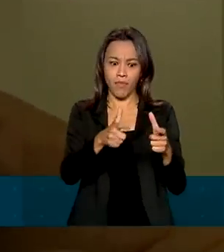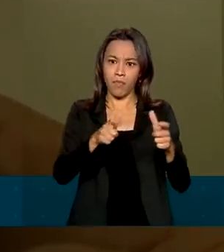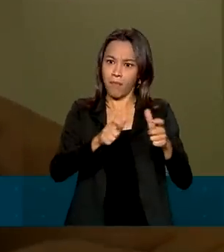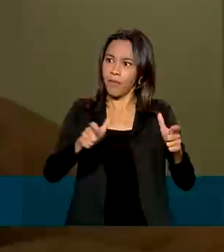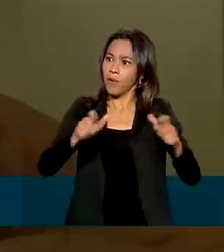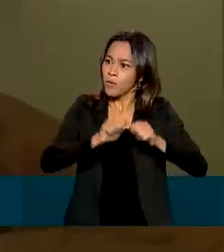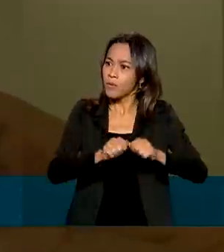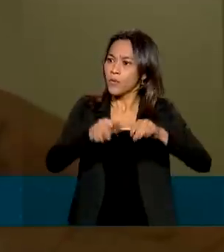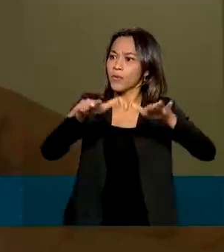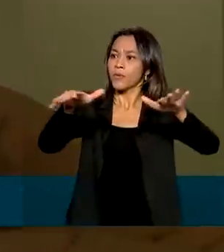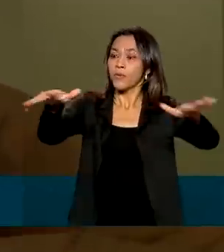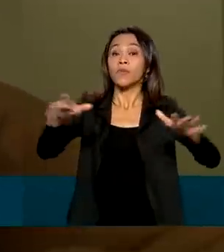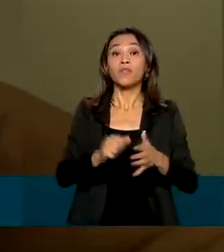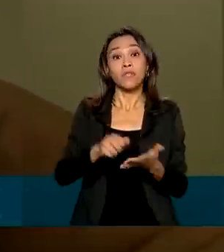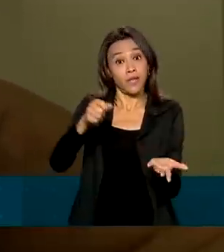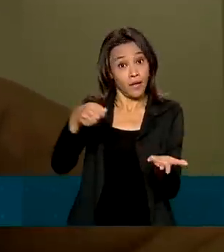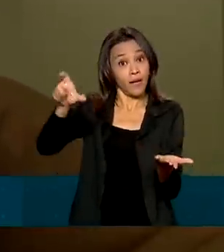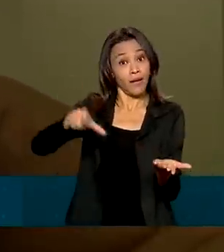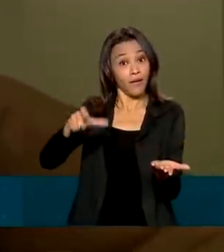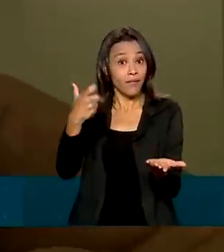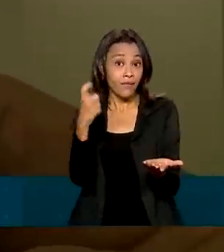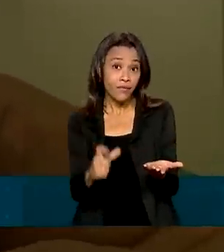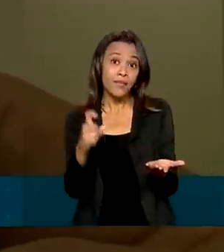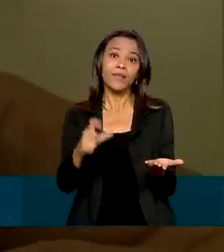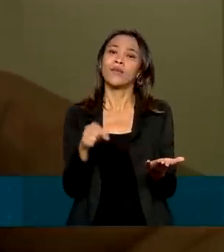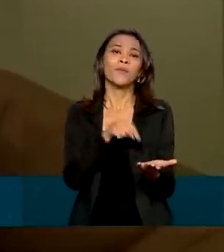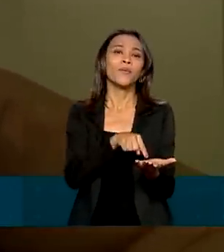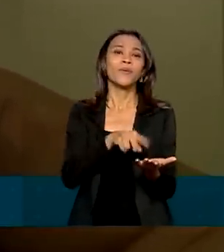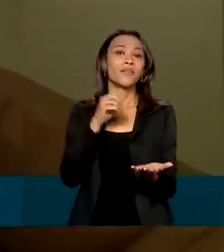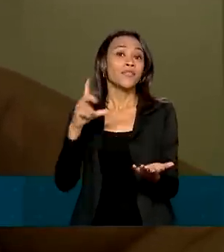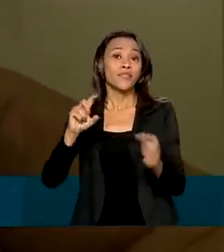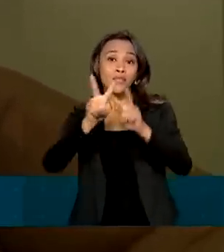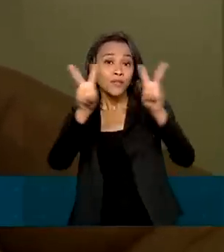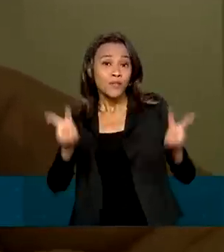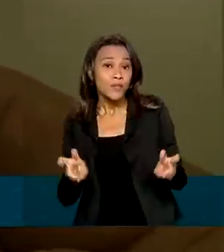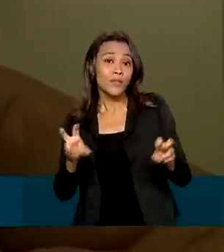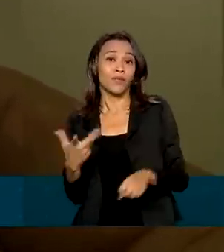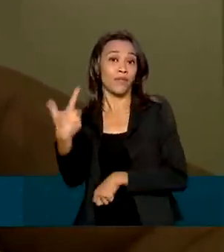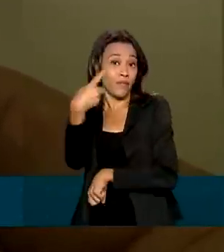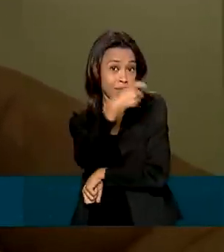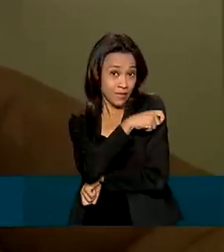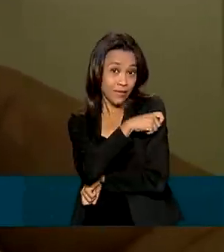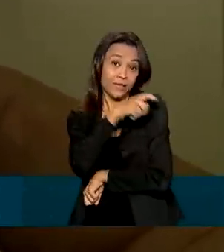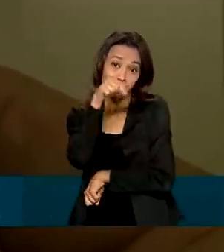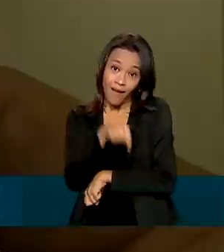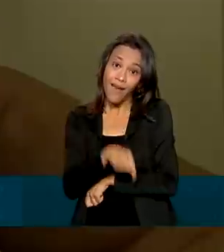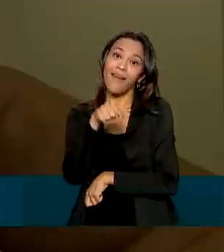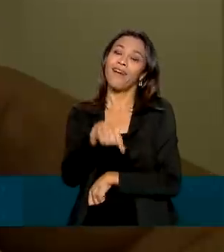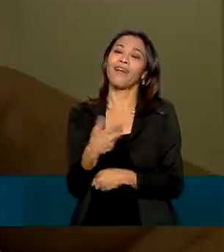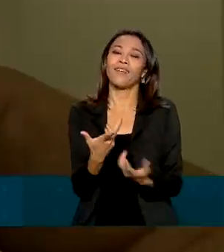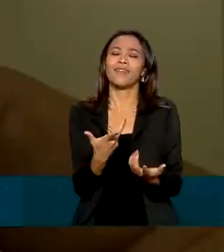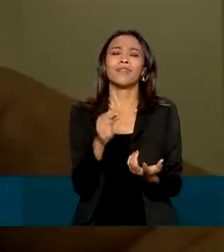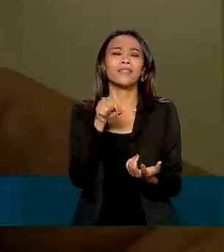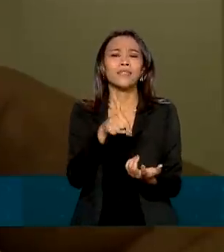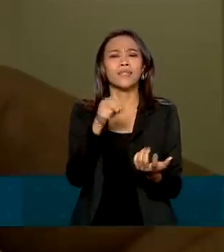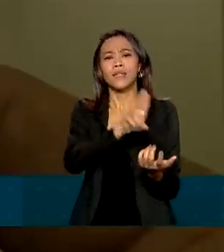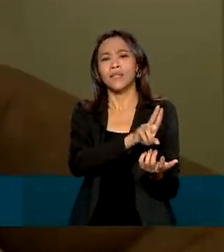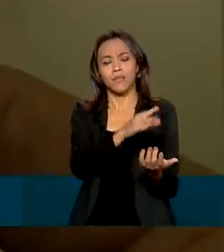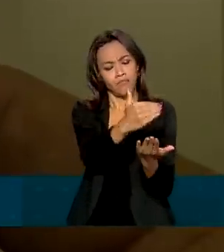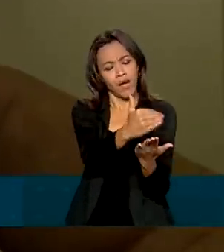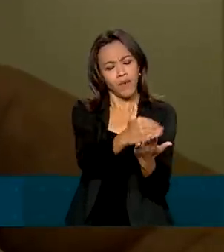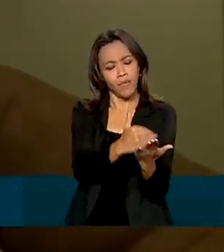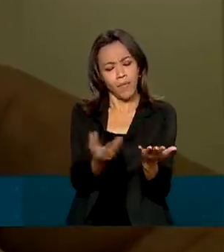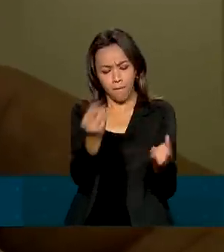vai oferecer a Carteira Nacional Digital de Vacinação, uma espécie de passaporte digital. Ali estarão